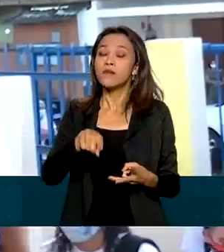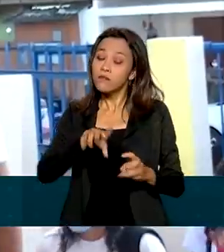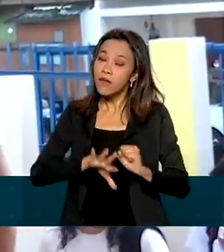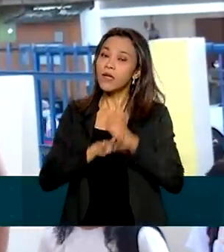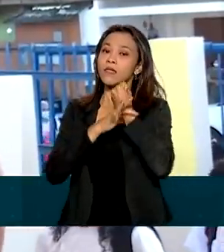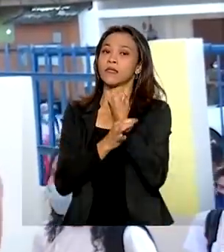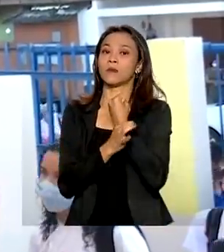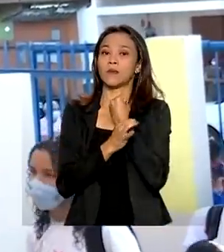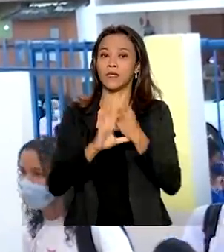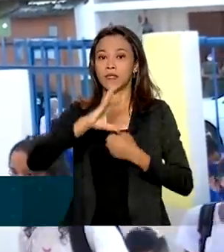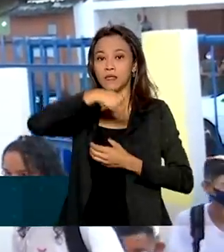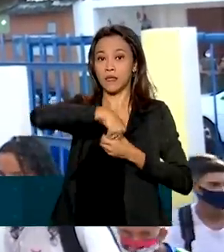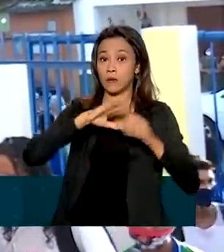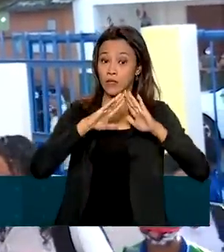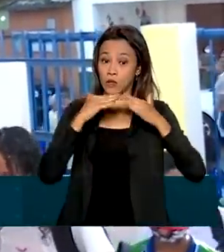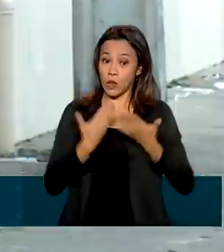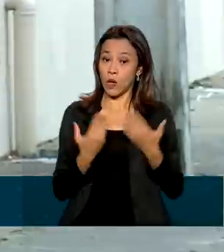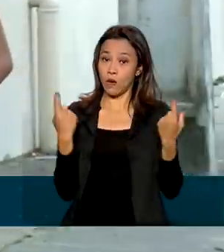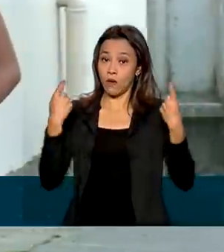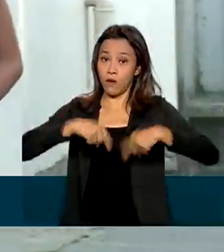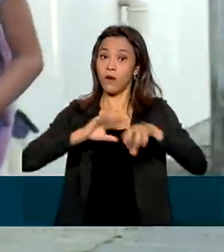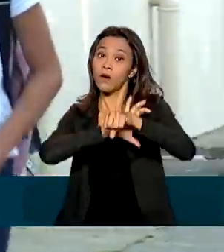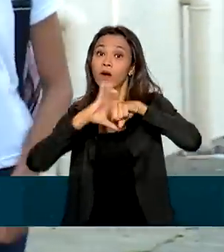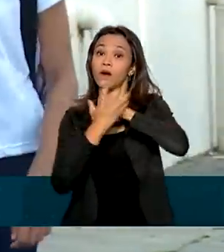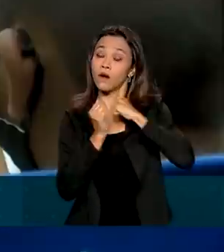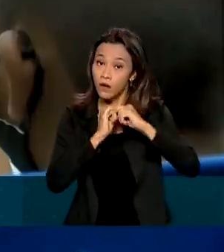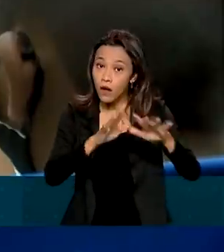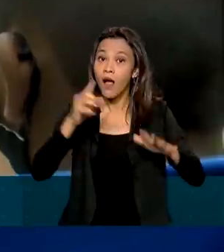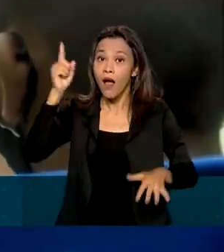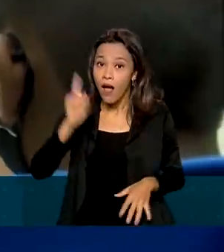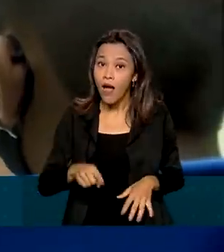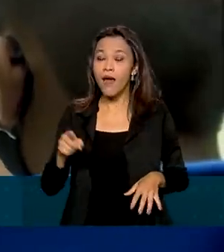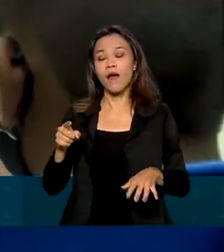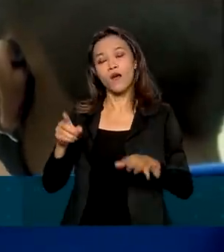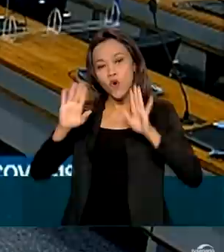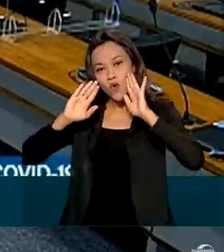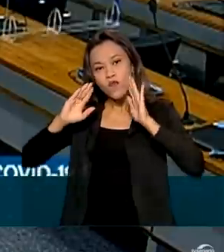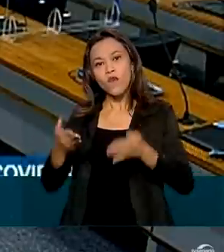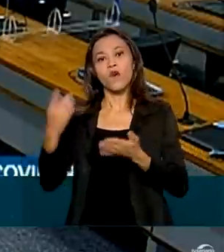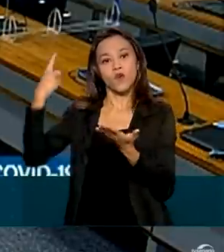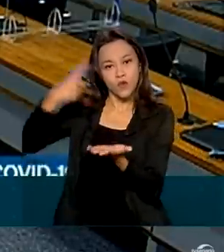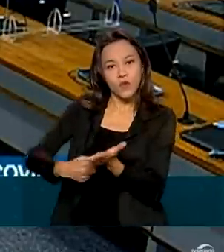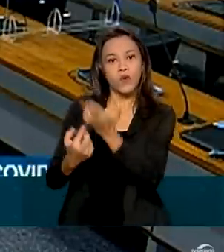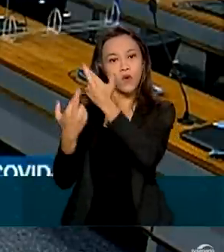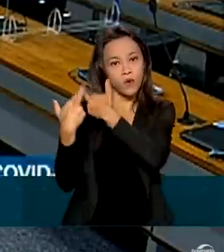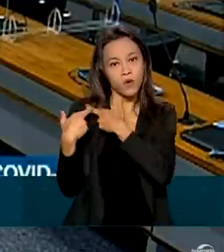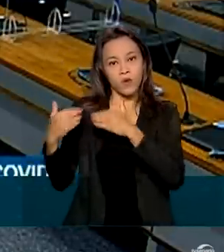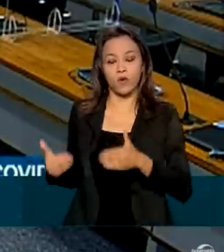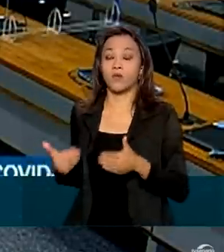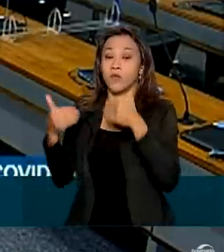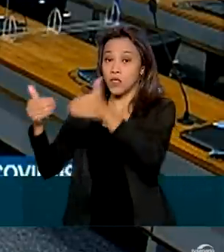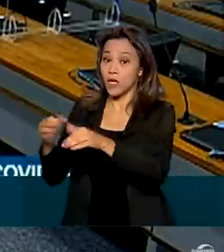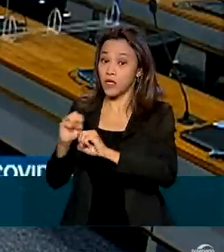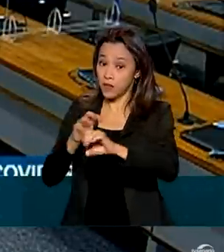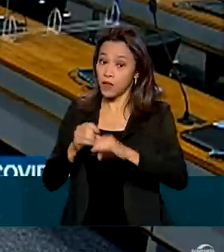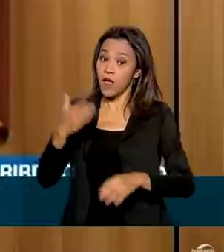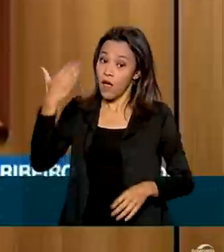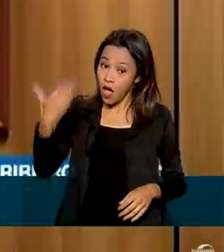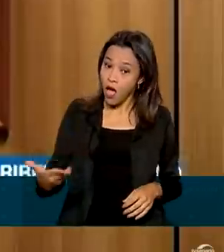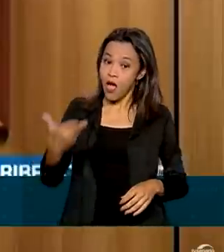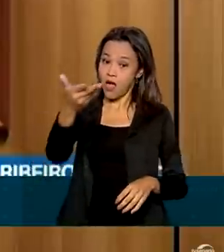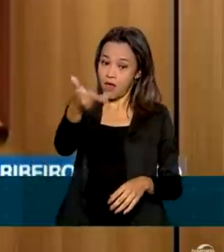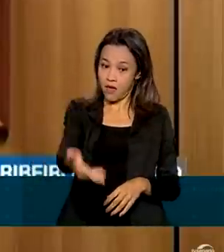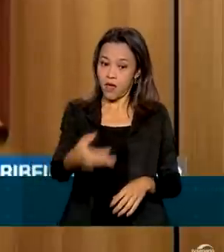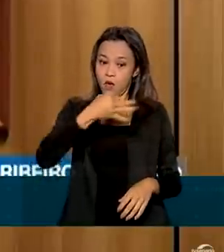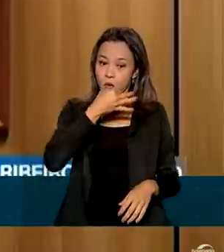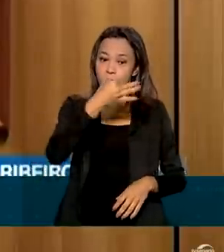escolas contra o coronavírus é prioridade do Ministério da Educação. Este foi o posicionamento do ministro da pasta,